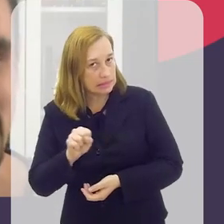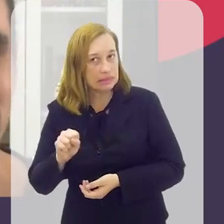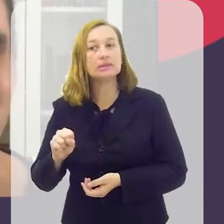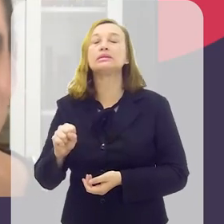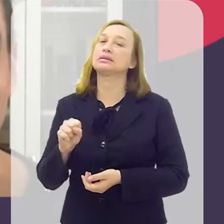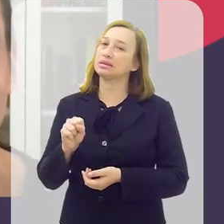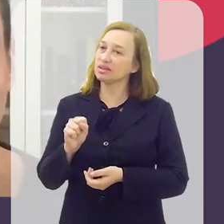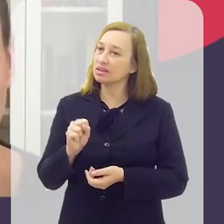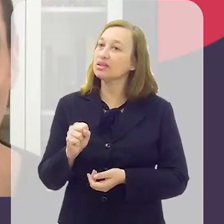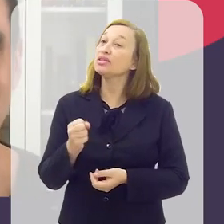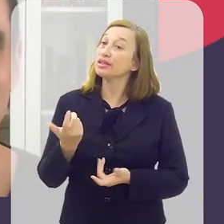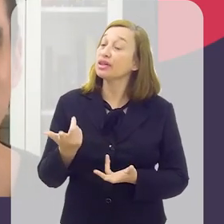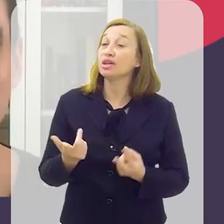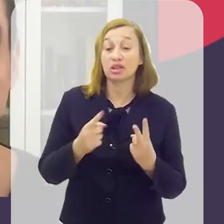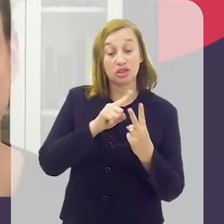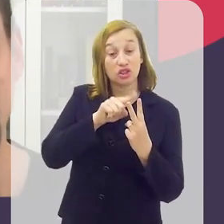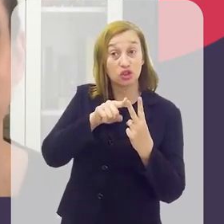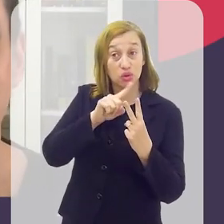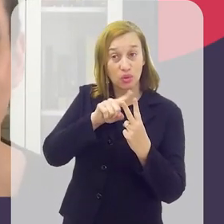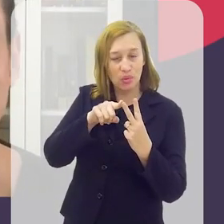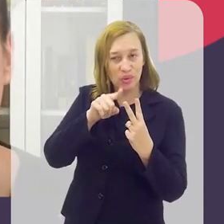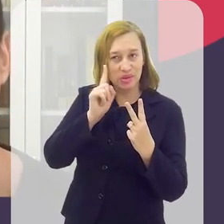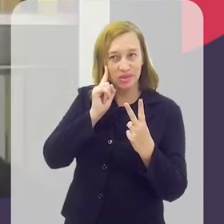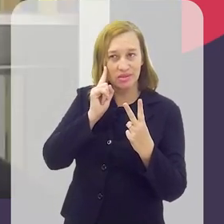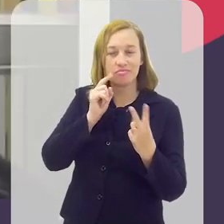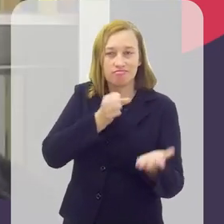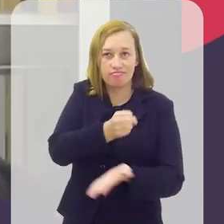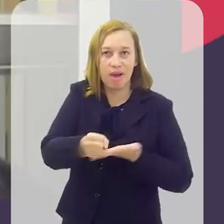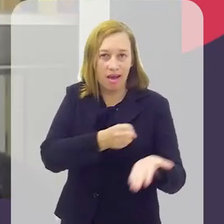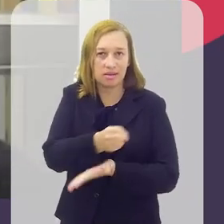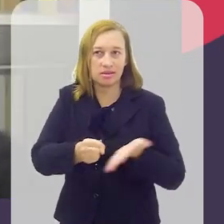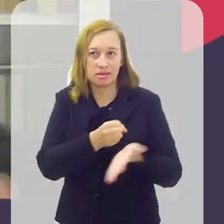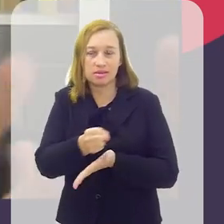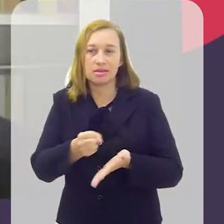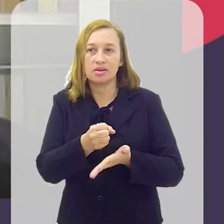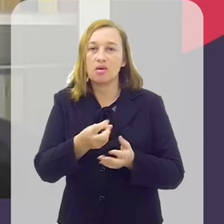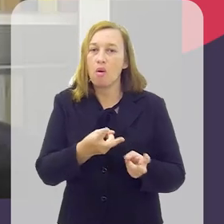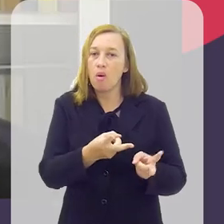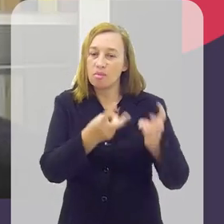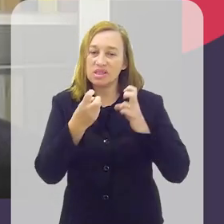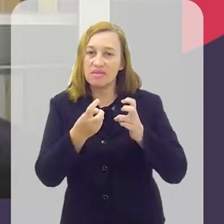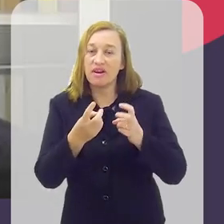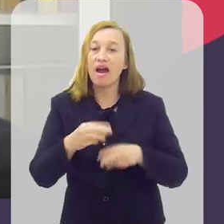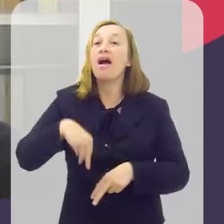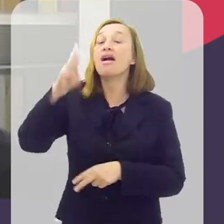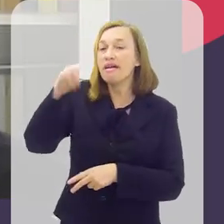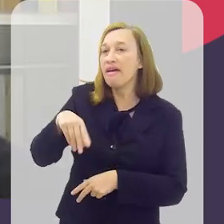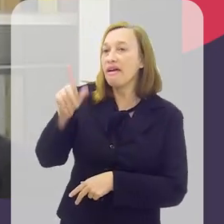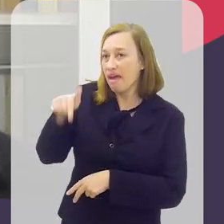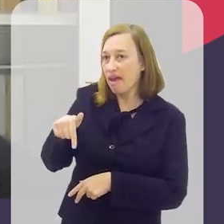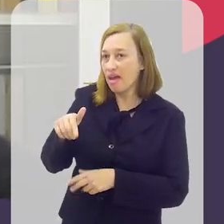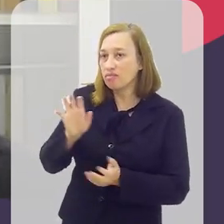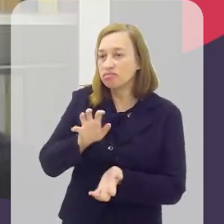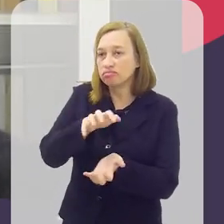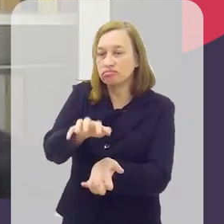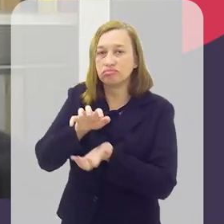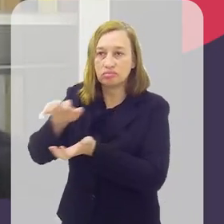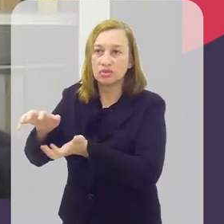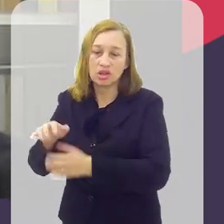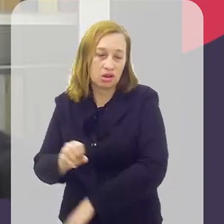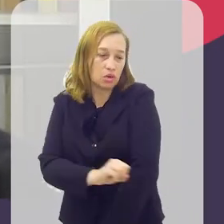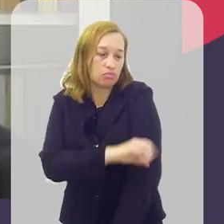Sim, foram esses dois eixos, vamos dizer assim, da pesquisa, identificar o perfil, quem eram esses entregadores, né? Então desde